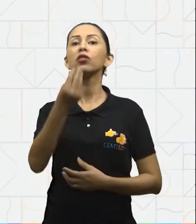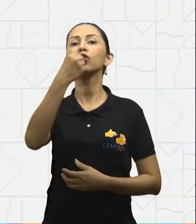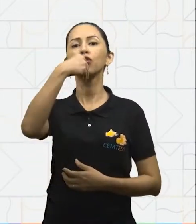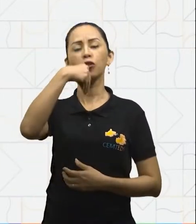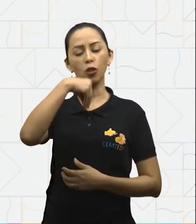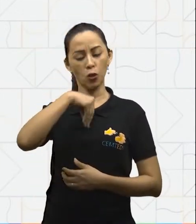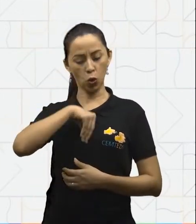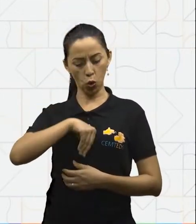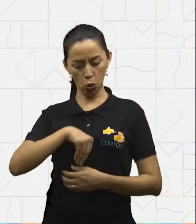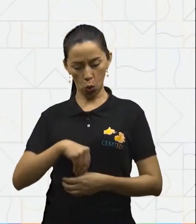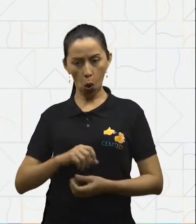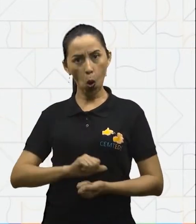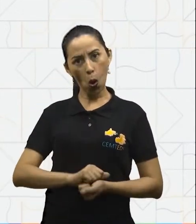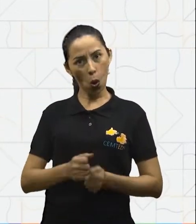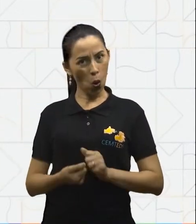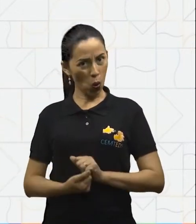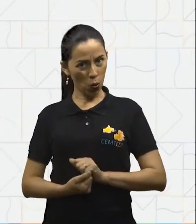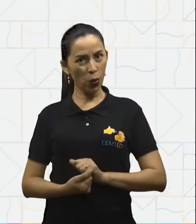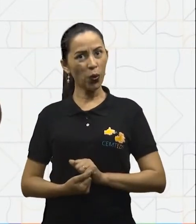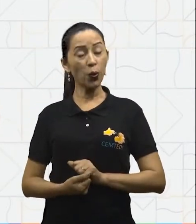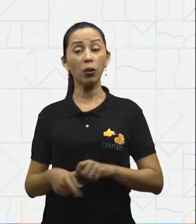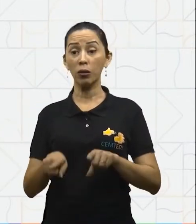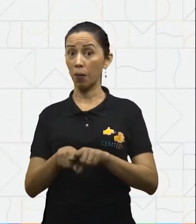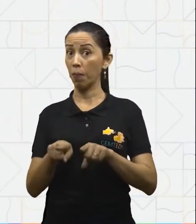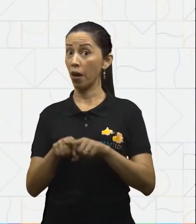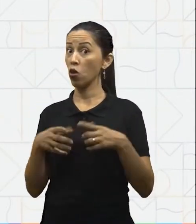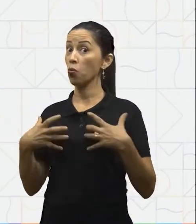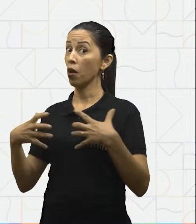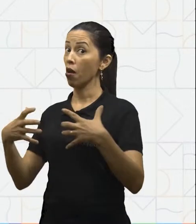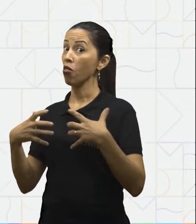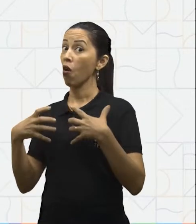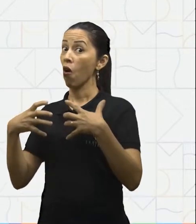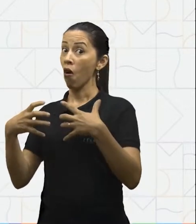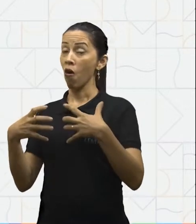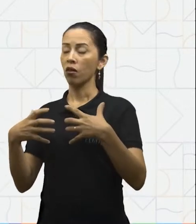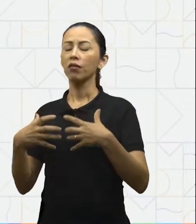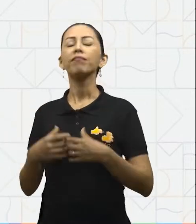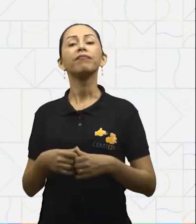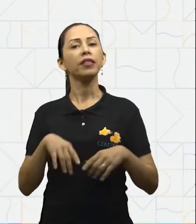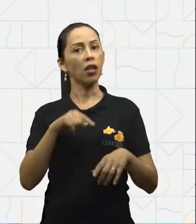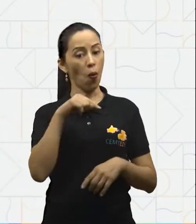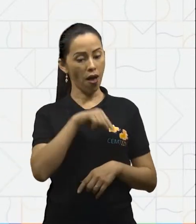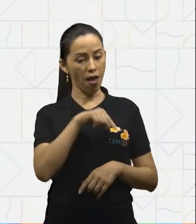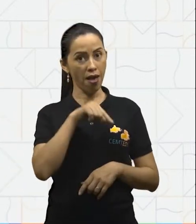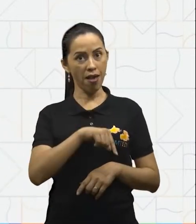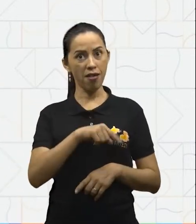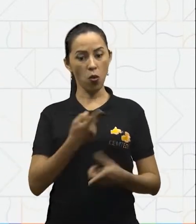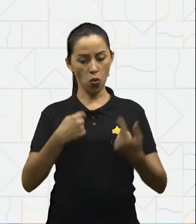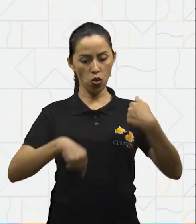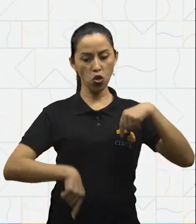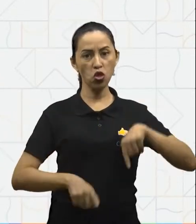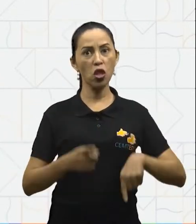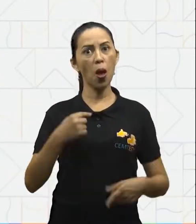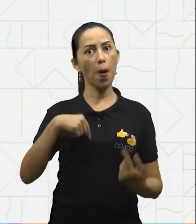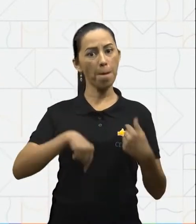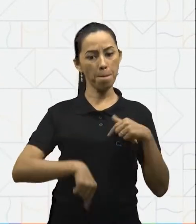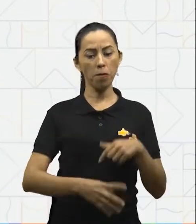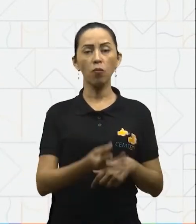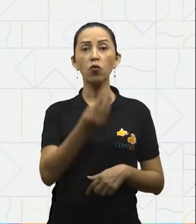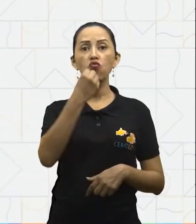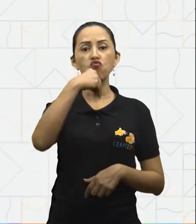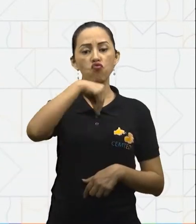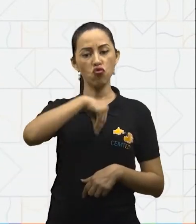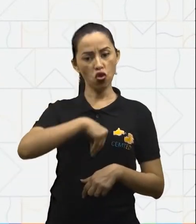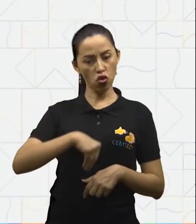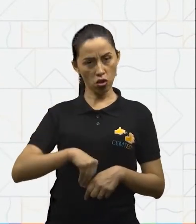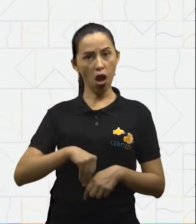digestão. A digestão é um processo no qual os alimentos são quebrados em partículas menores